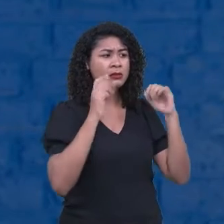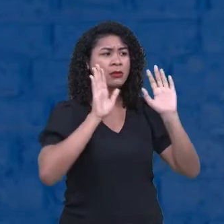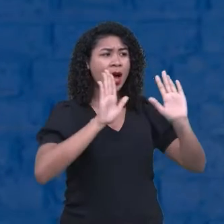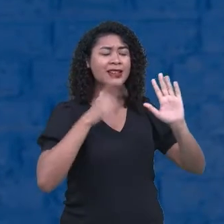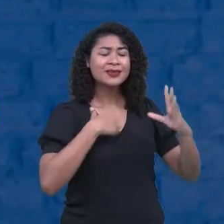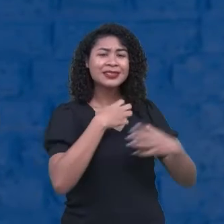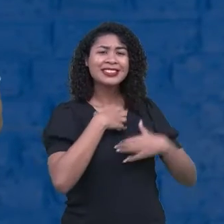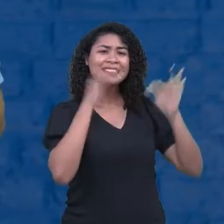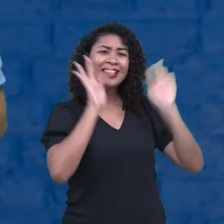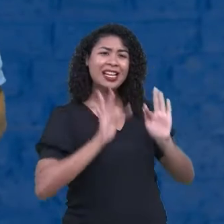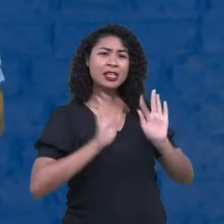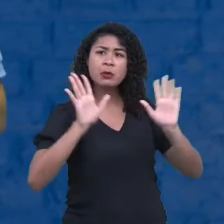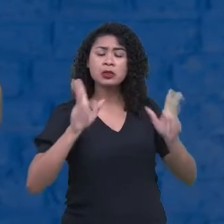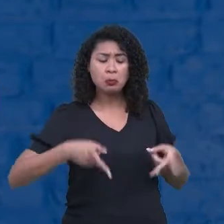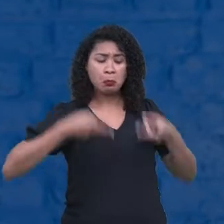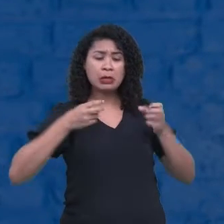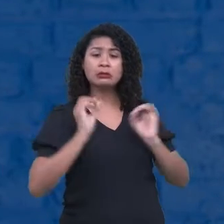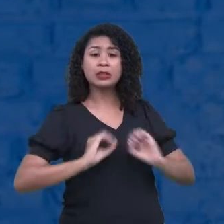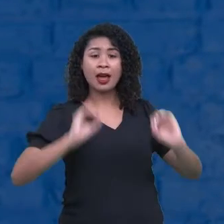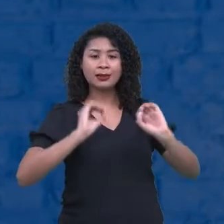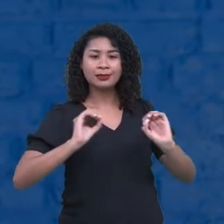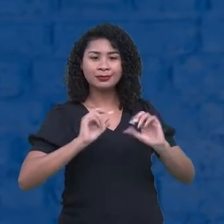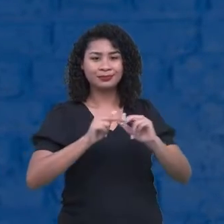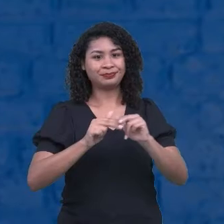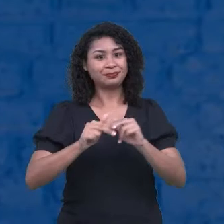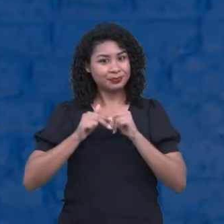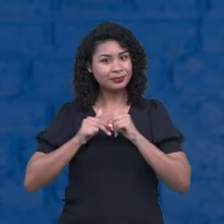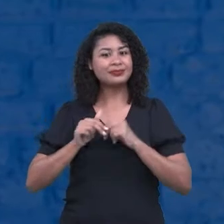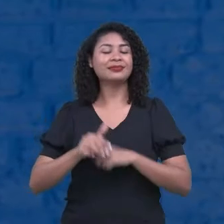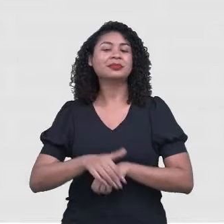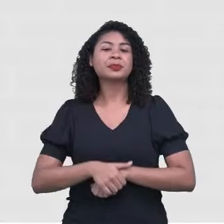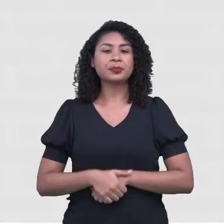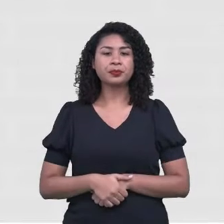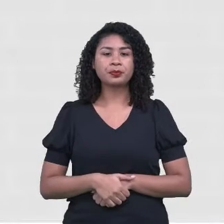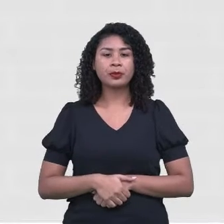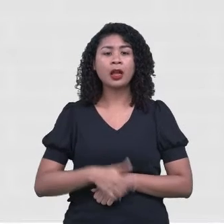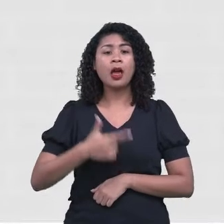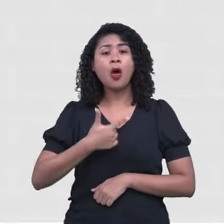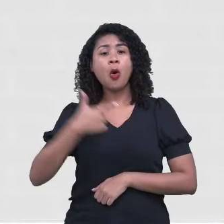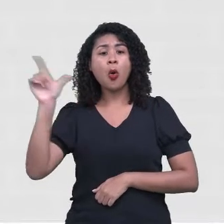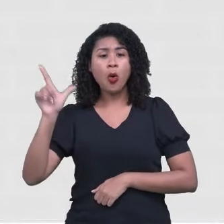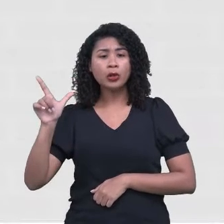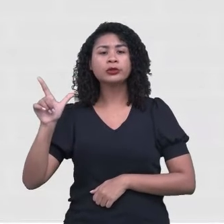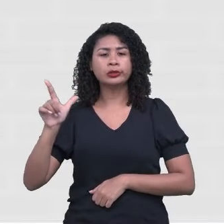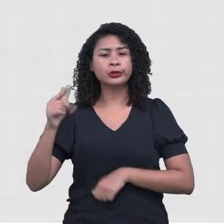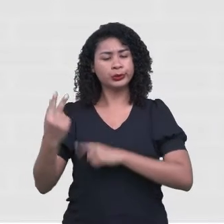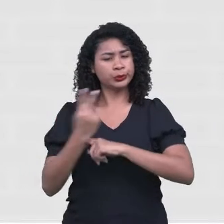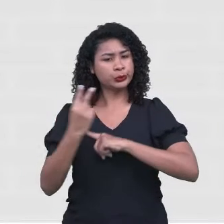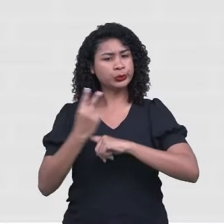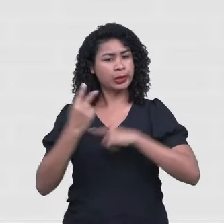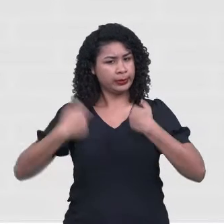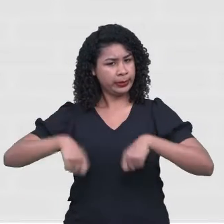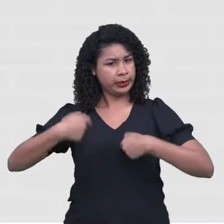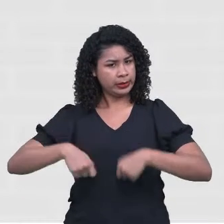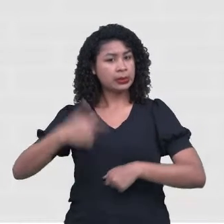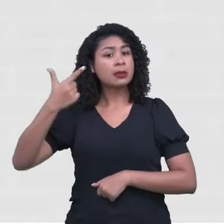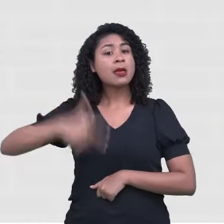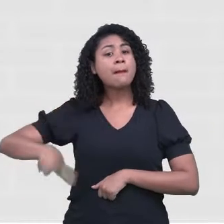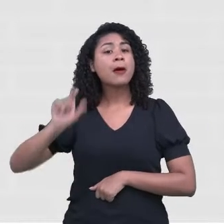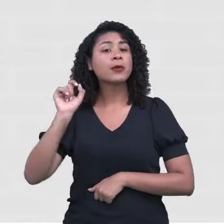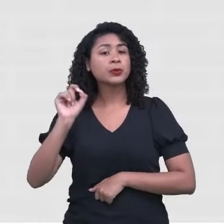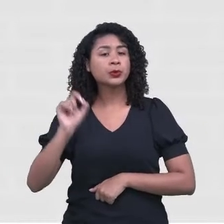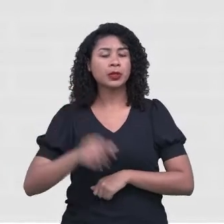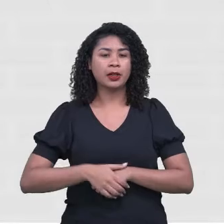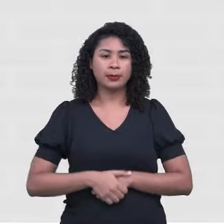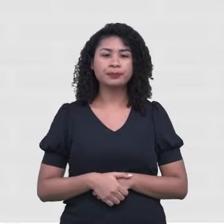o quê? Até a saúde física. E quais são os outros cuidados que nós podemos ter? Vamos ver? Então, mantenha-se em contato com a